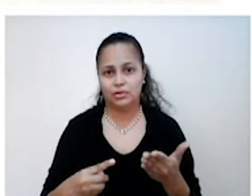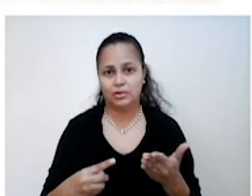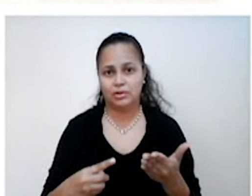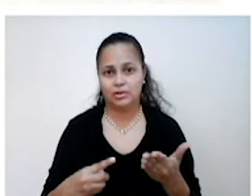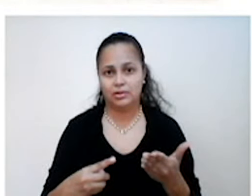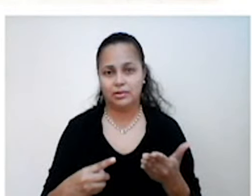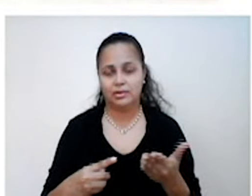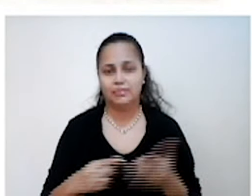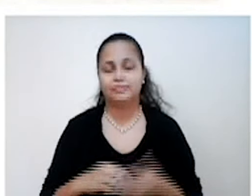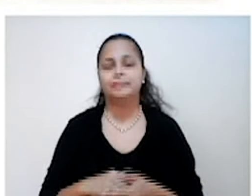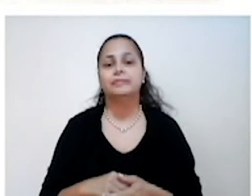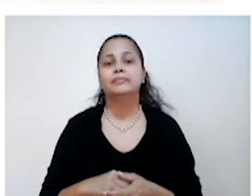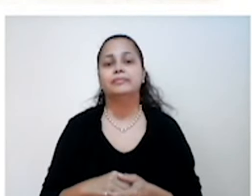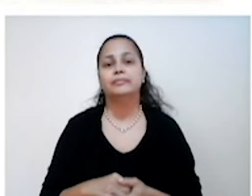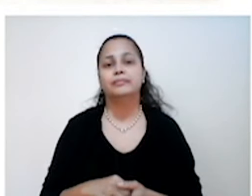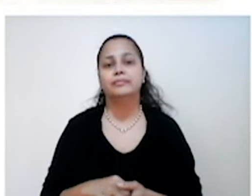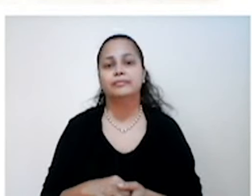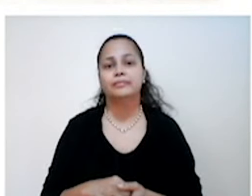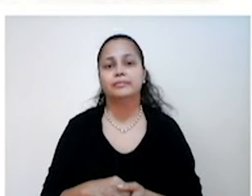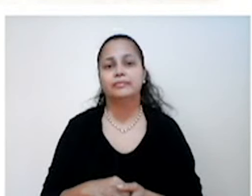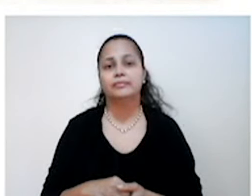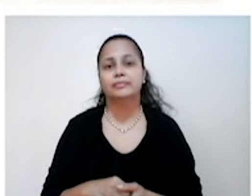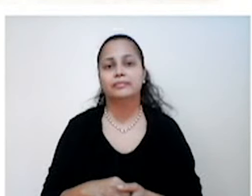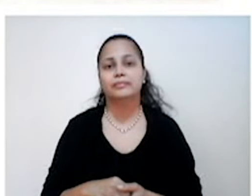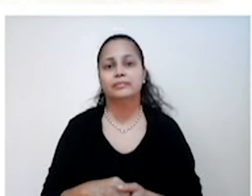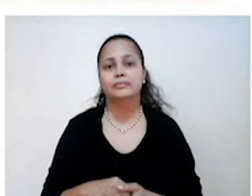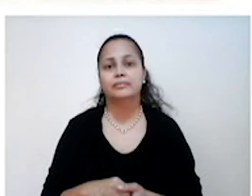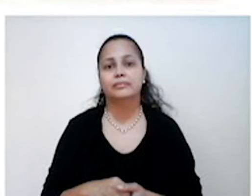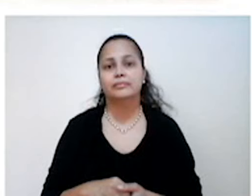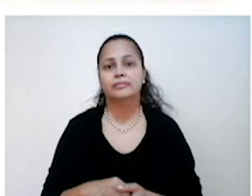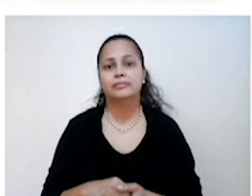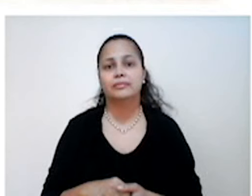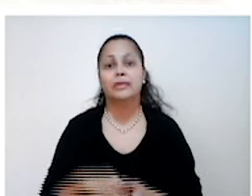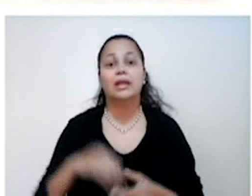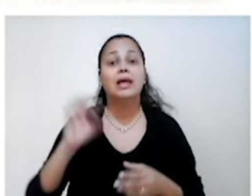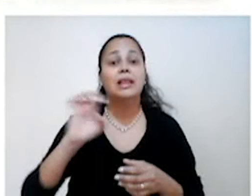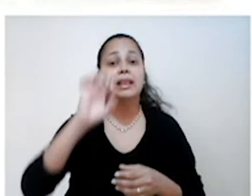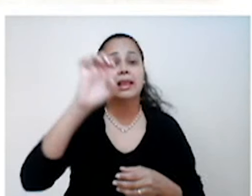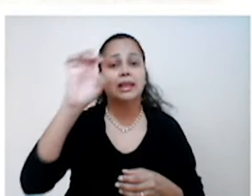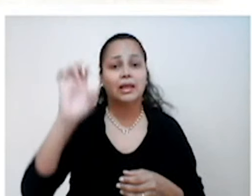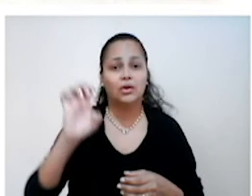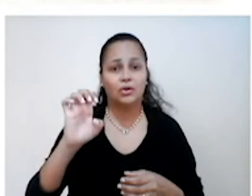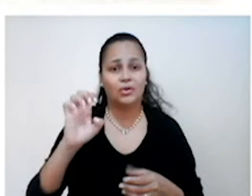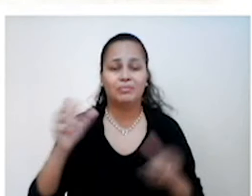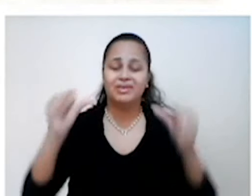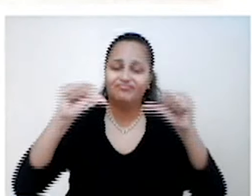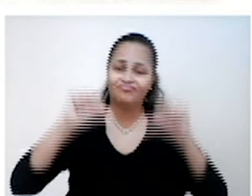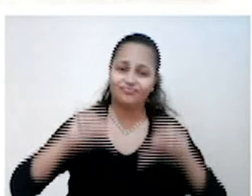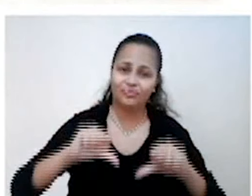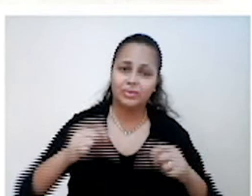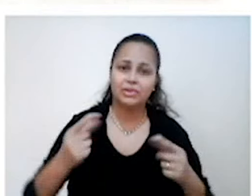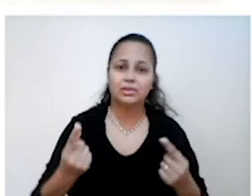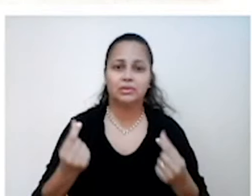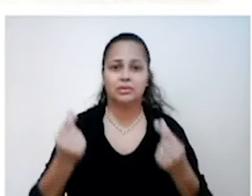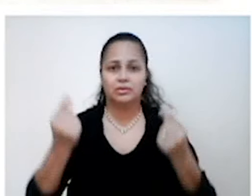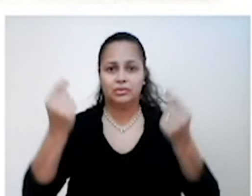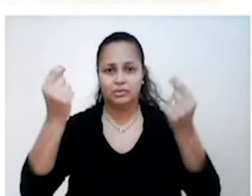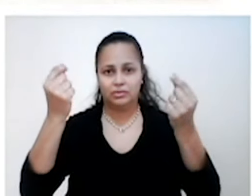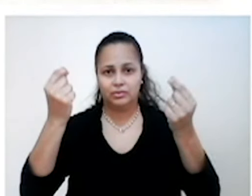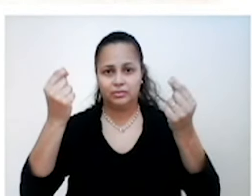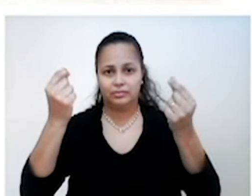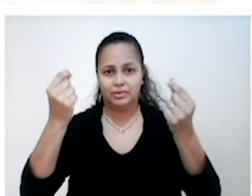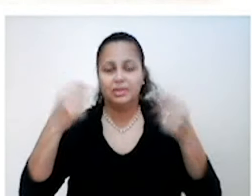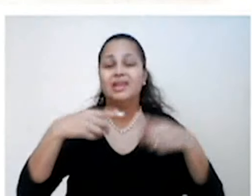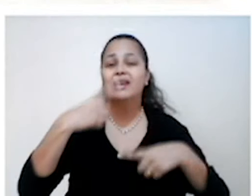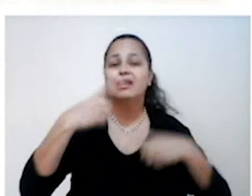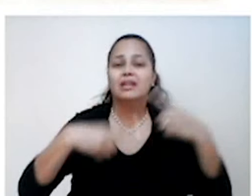abram lá para vocês poderem acompanhar melhor. Pessoal, na Europa, crise econômica e radicalização